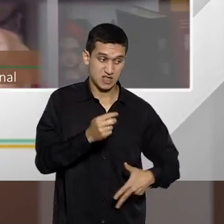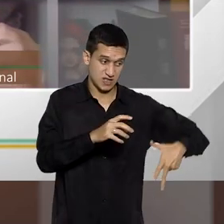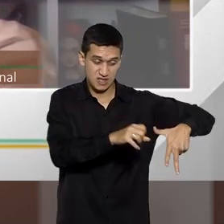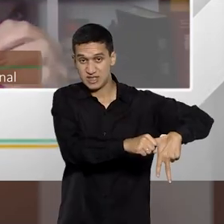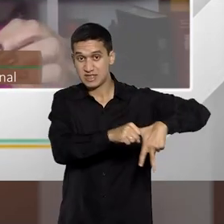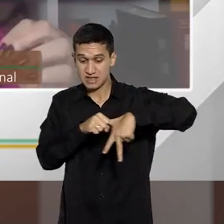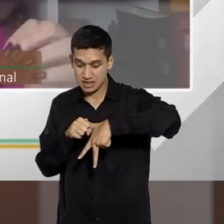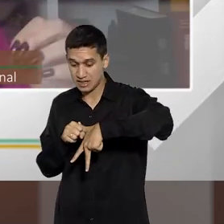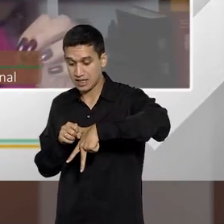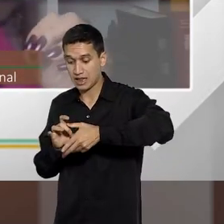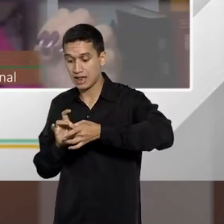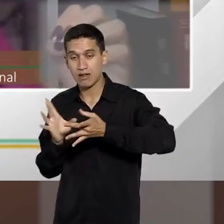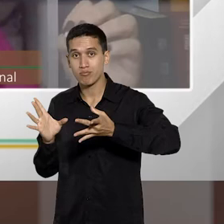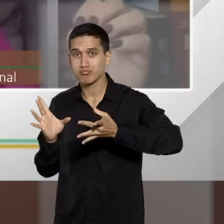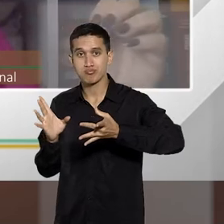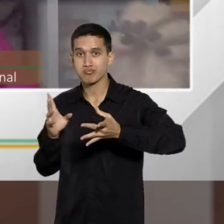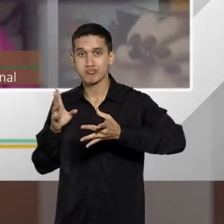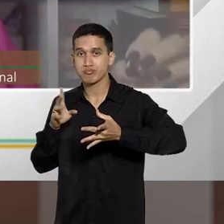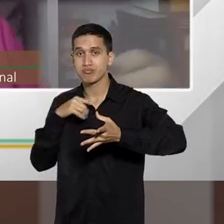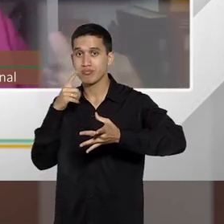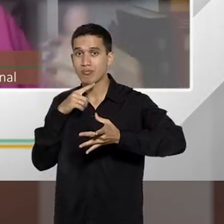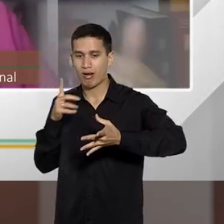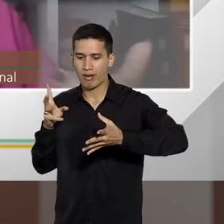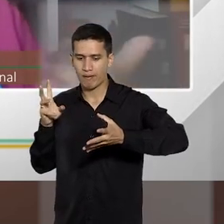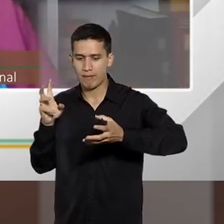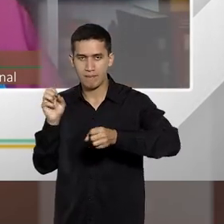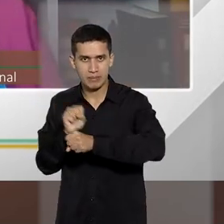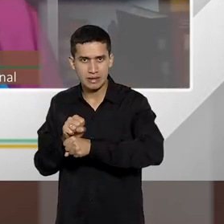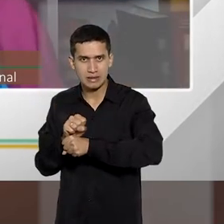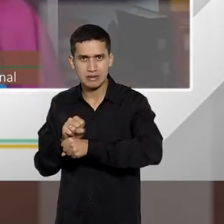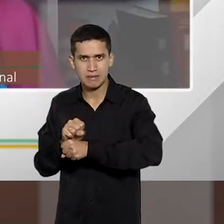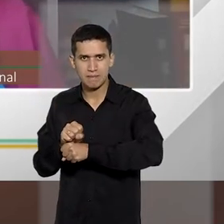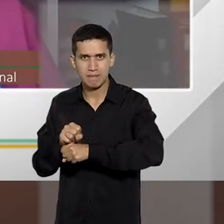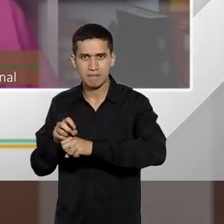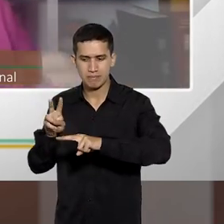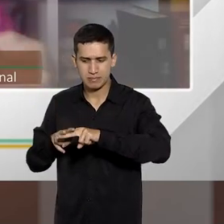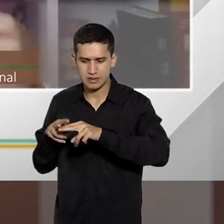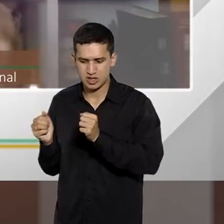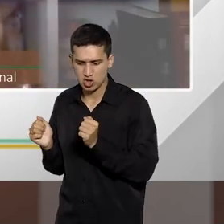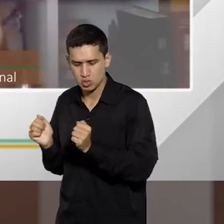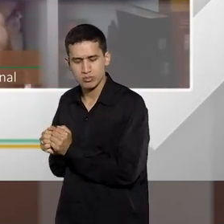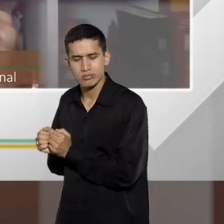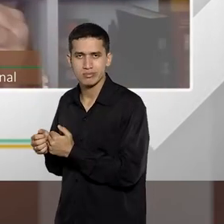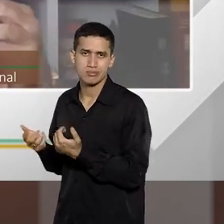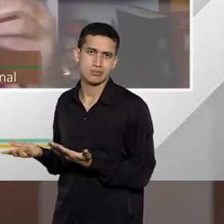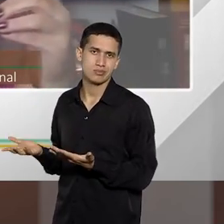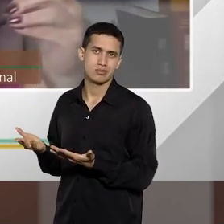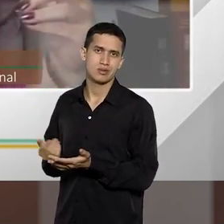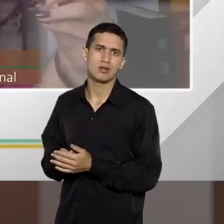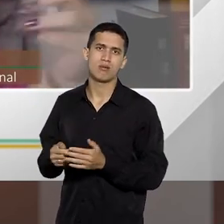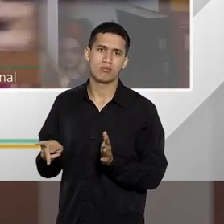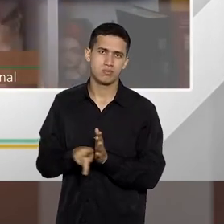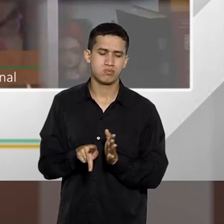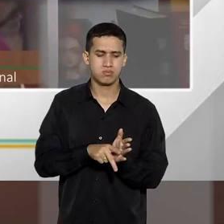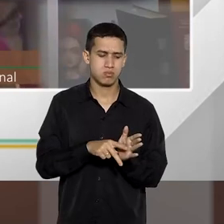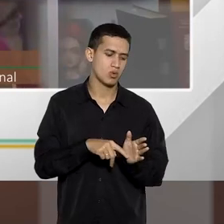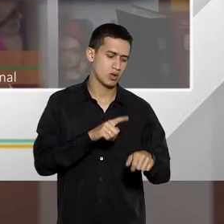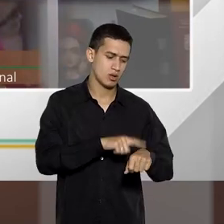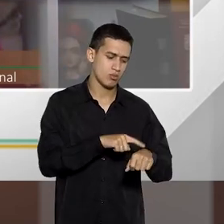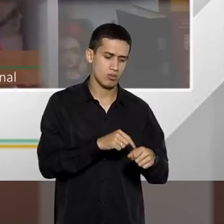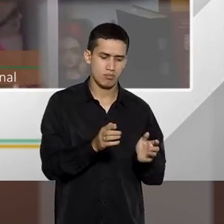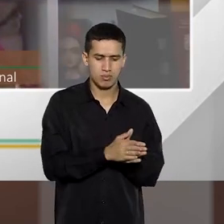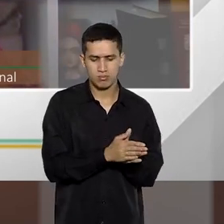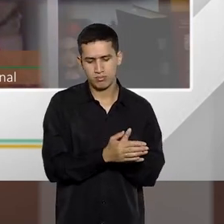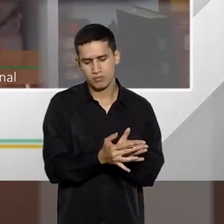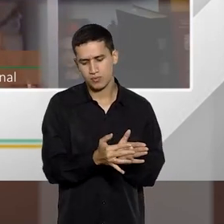prolonga no tempo, pode ou não se prolongar no espaço, mas ela se prolonga no tempo, e